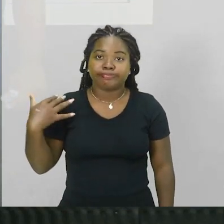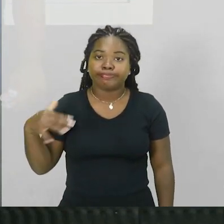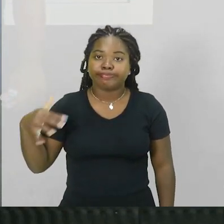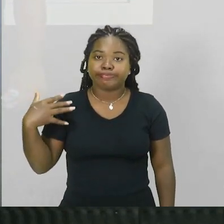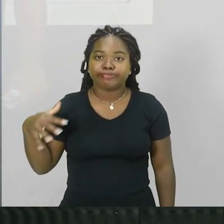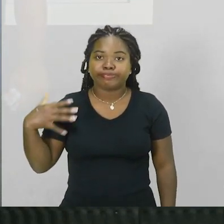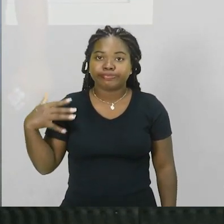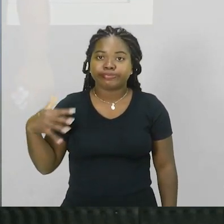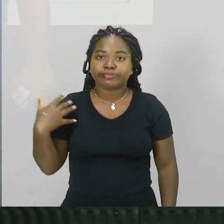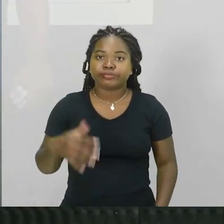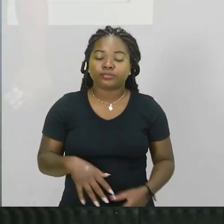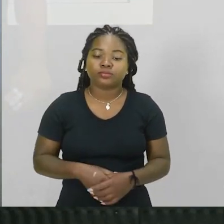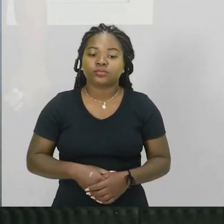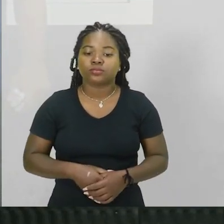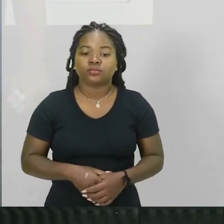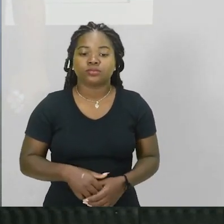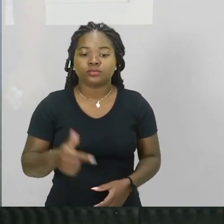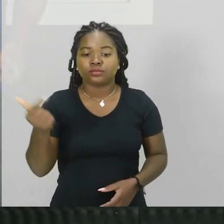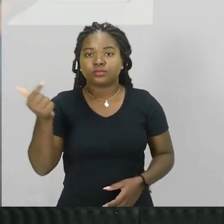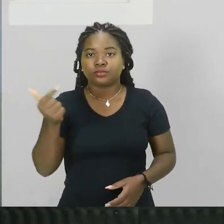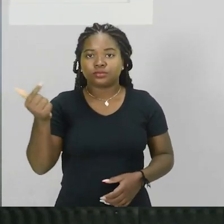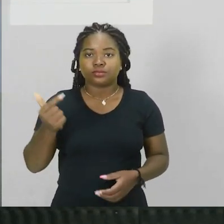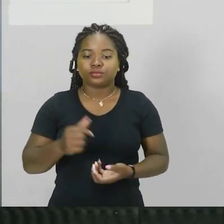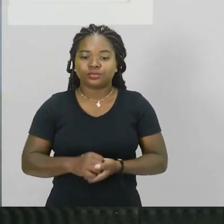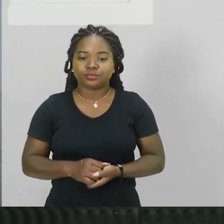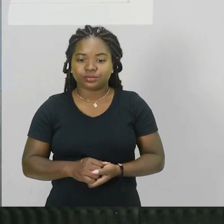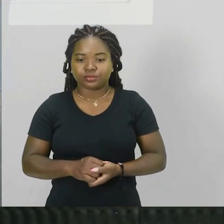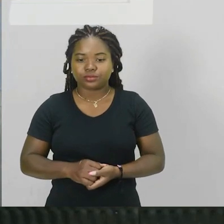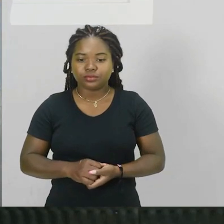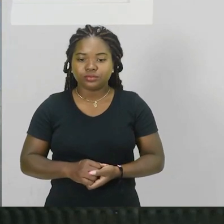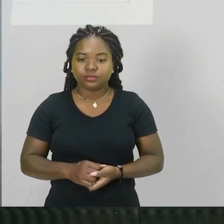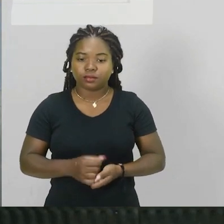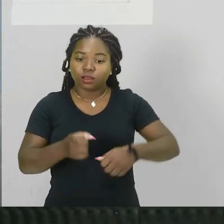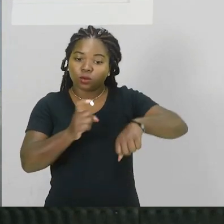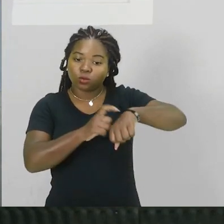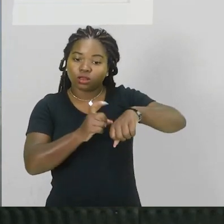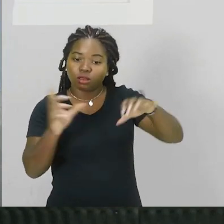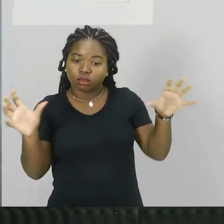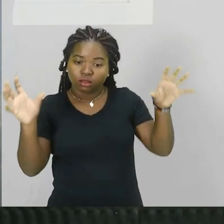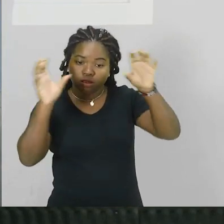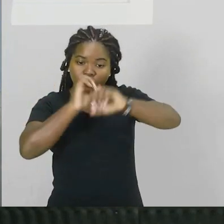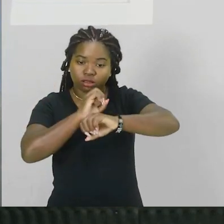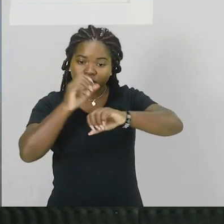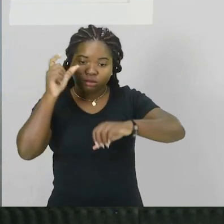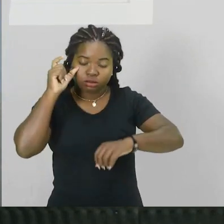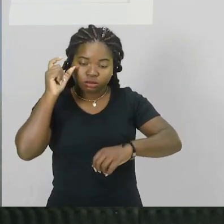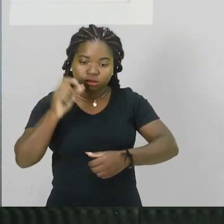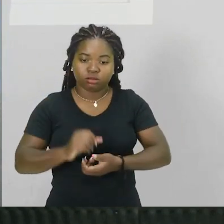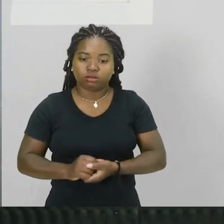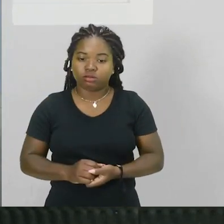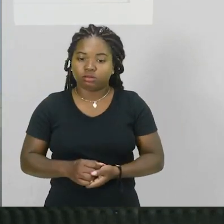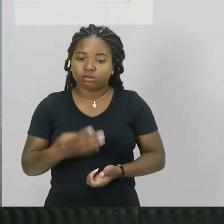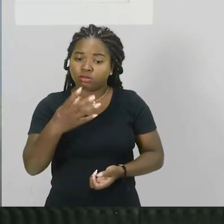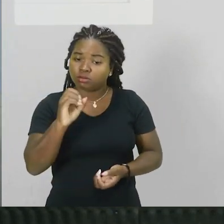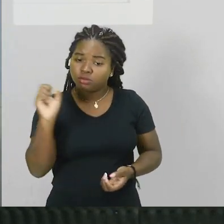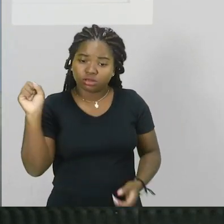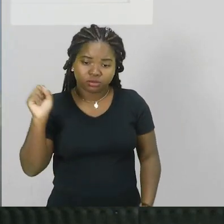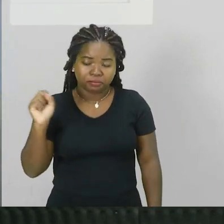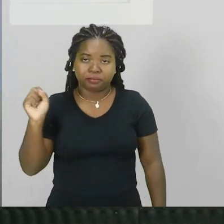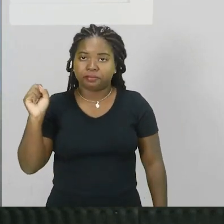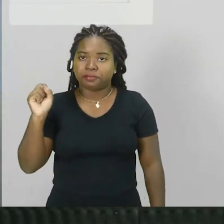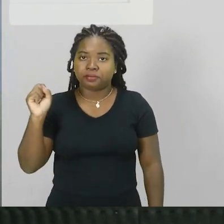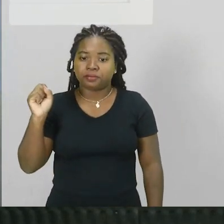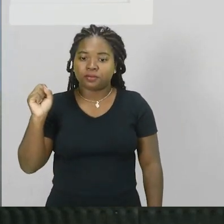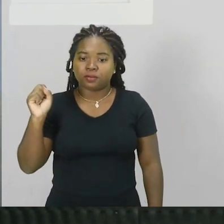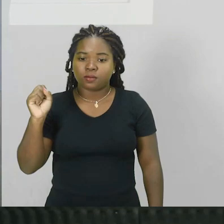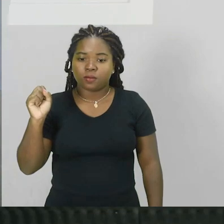certo? mas enfim vamos lá a 2 o tempo de escurecimento 40 segundos